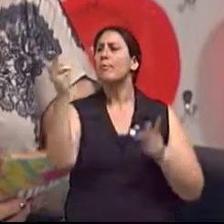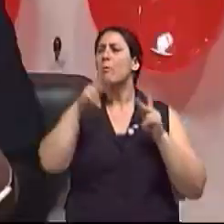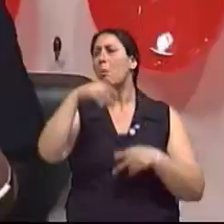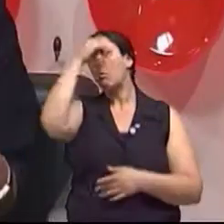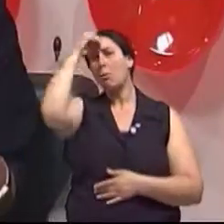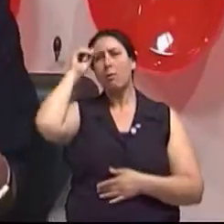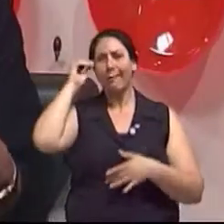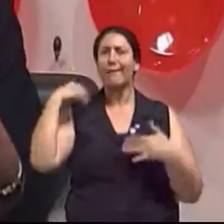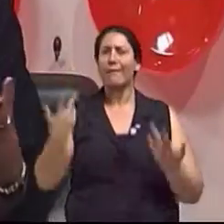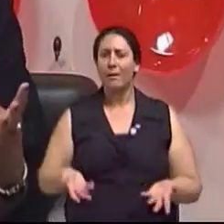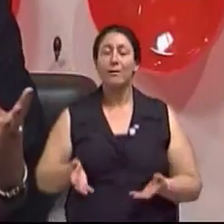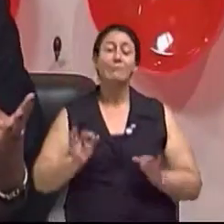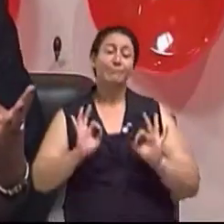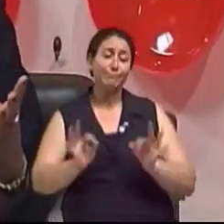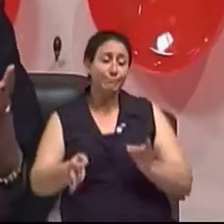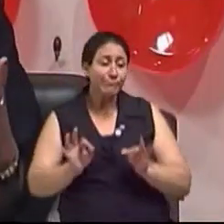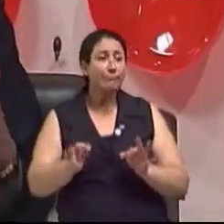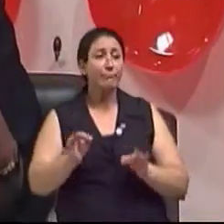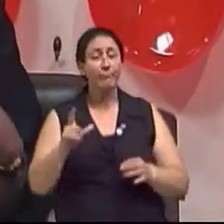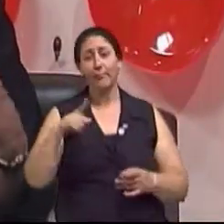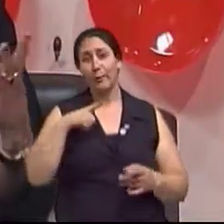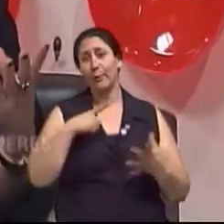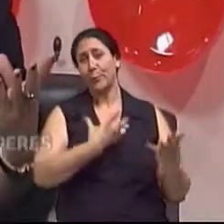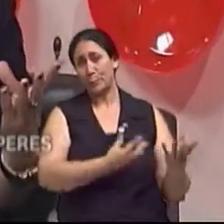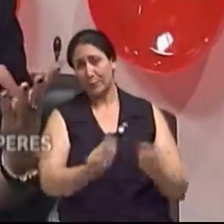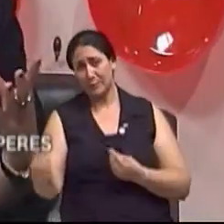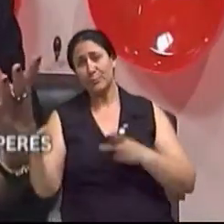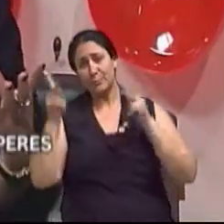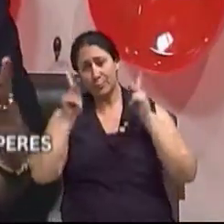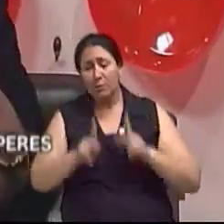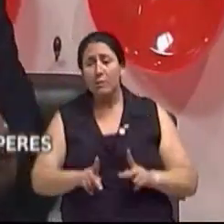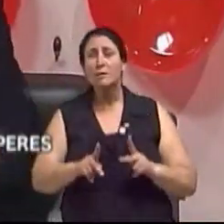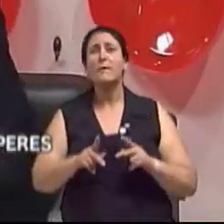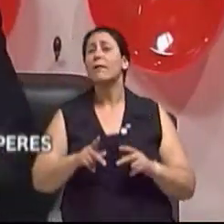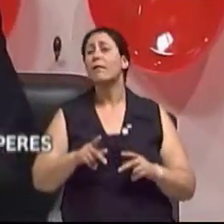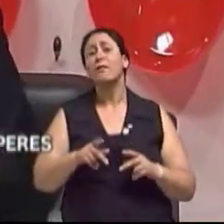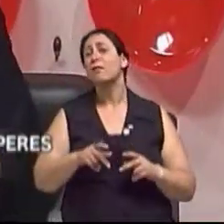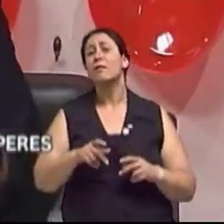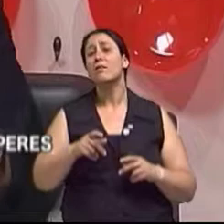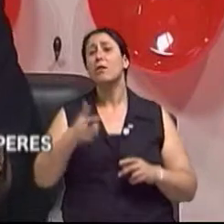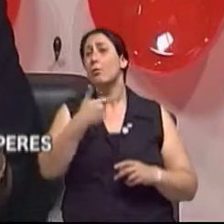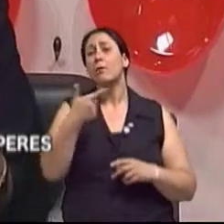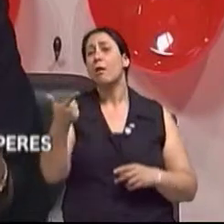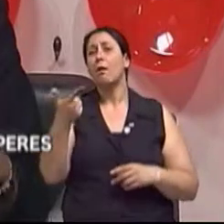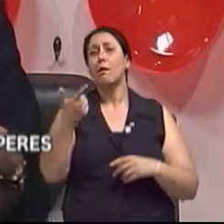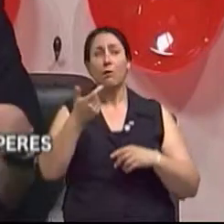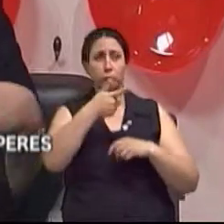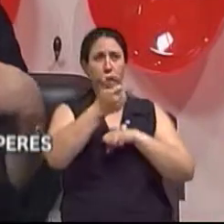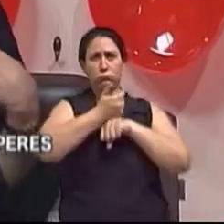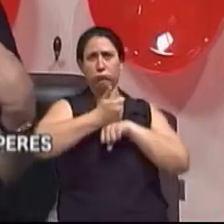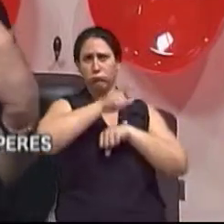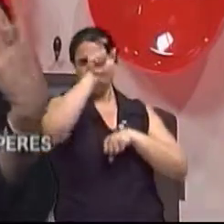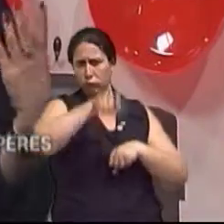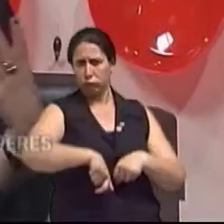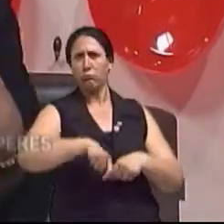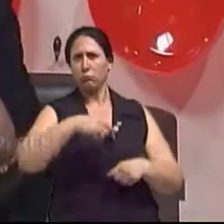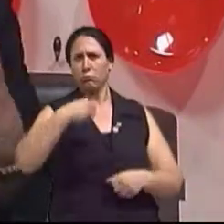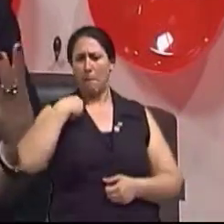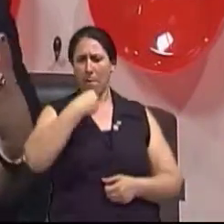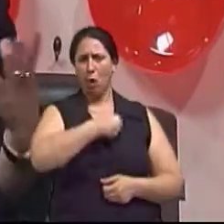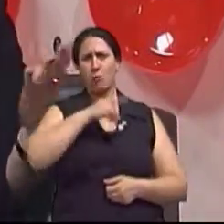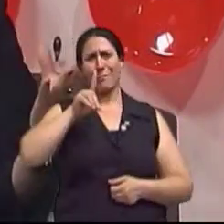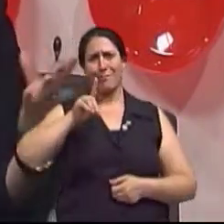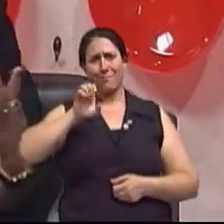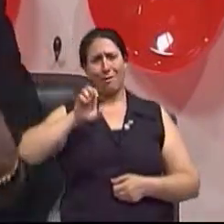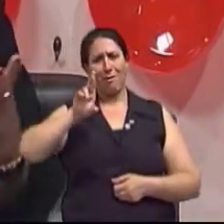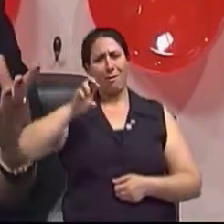existem, não é? Muitas pessoas que, às vezes, não têm a mesma formação que o dermatologista e qualquer